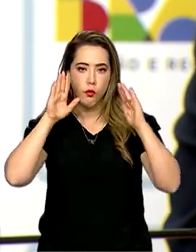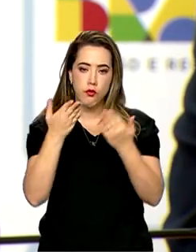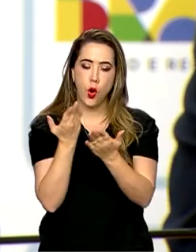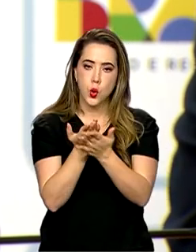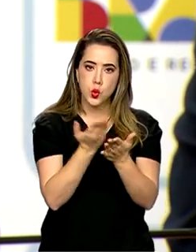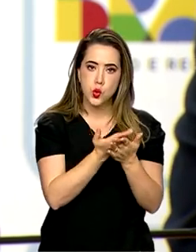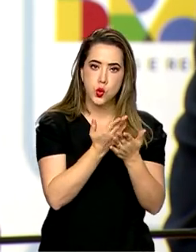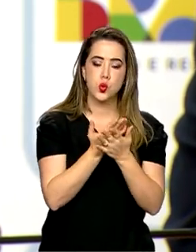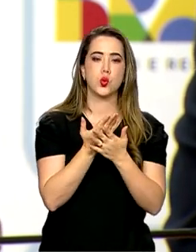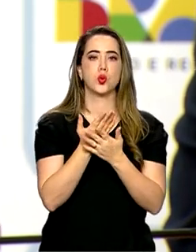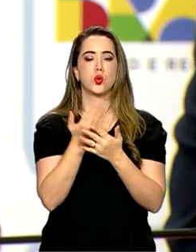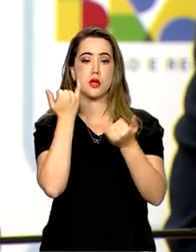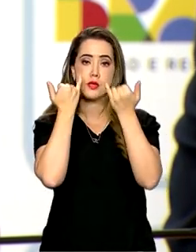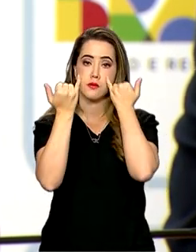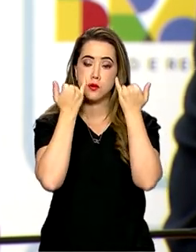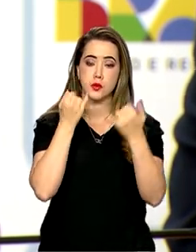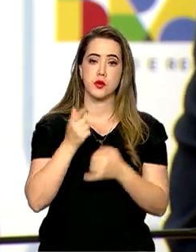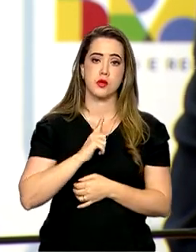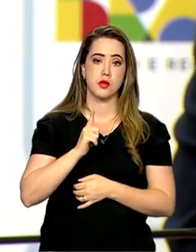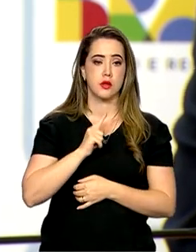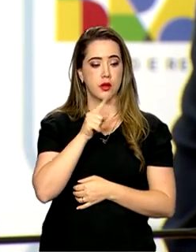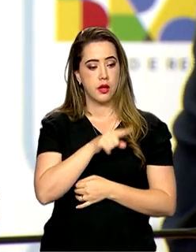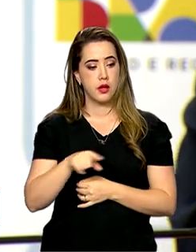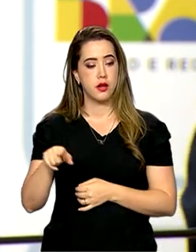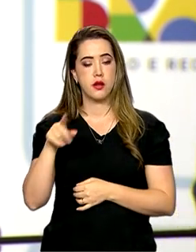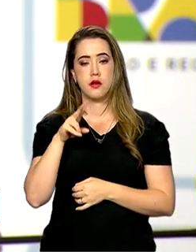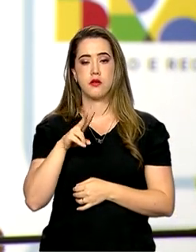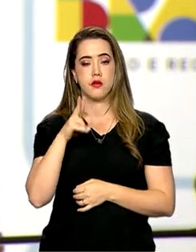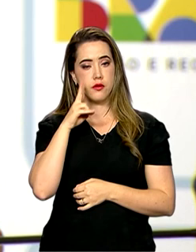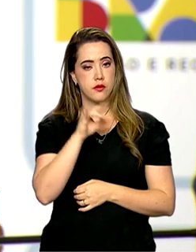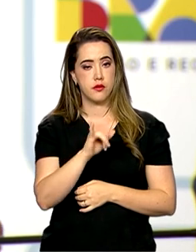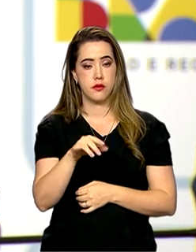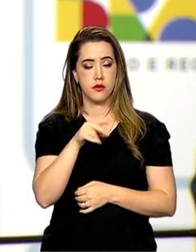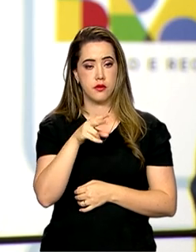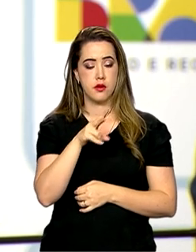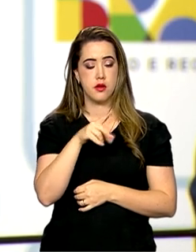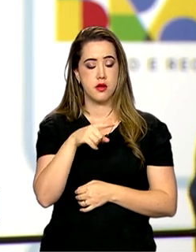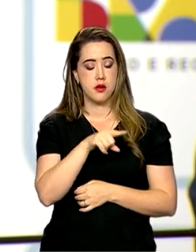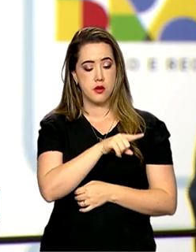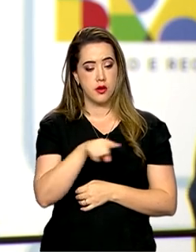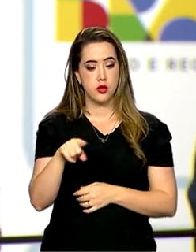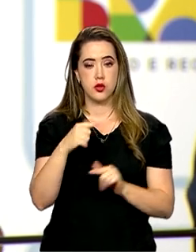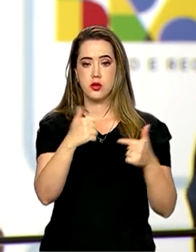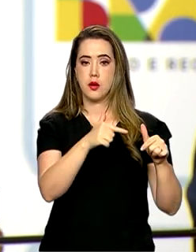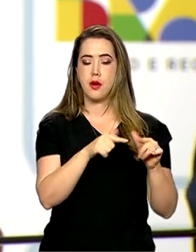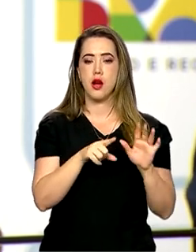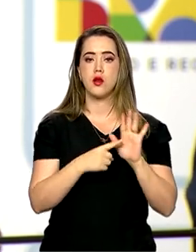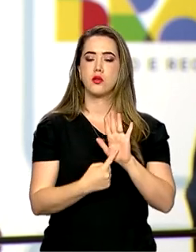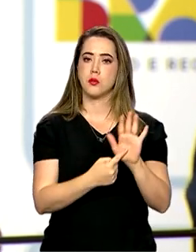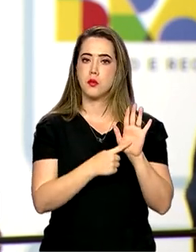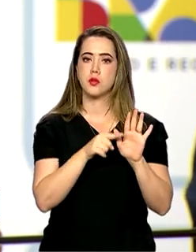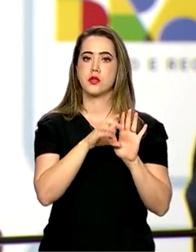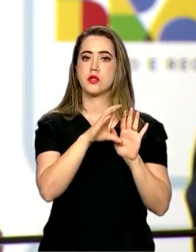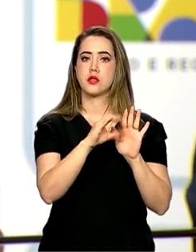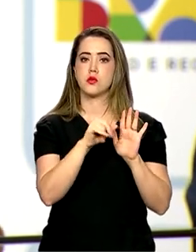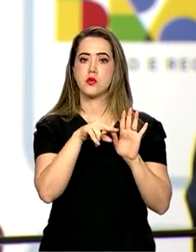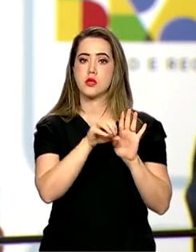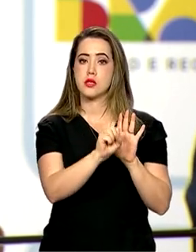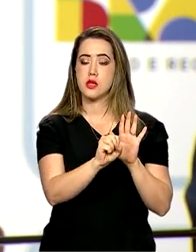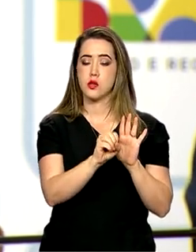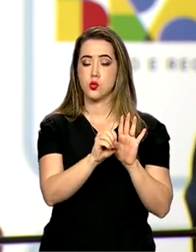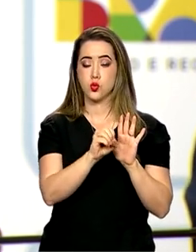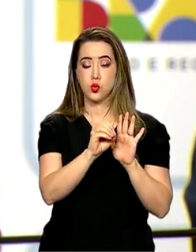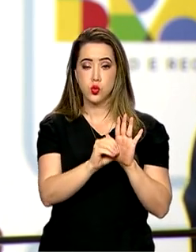considerando em muitas dessas ações que nós vamos estar avançando, o que o censo demográfico está nos apontando